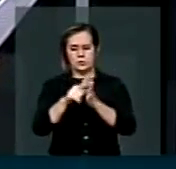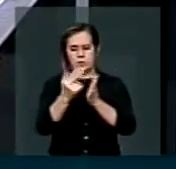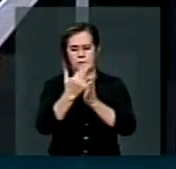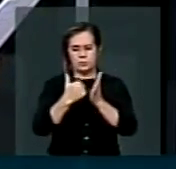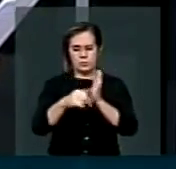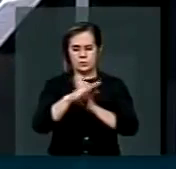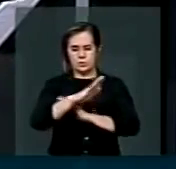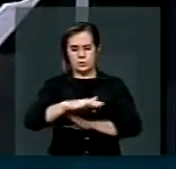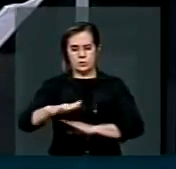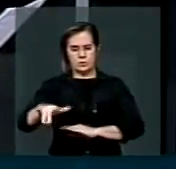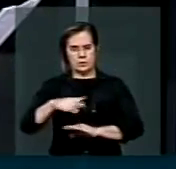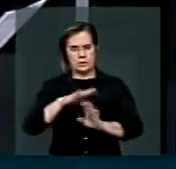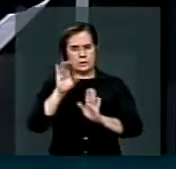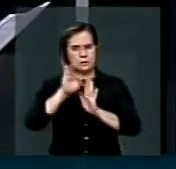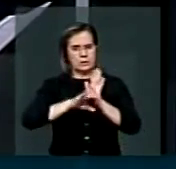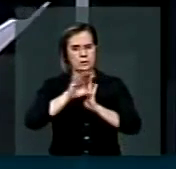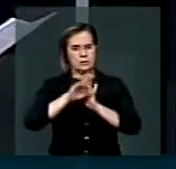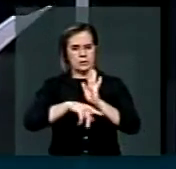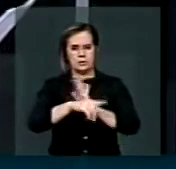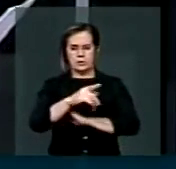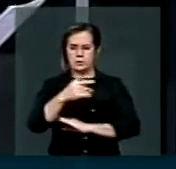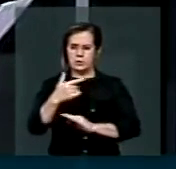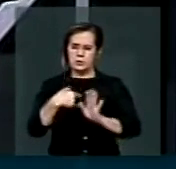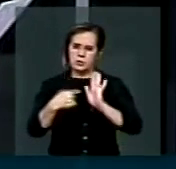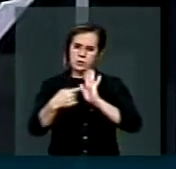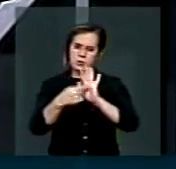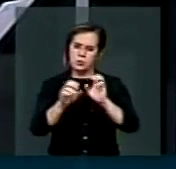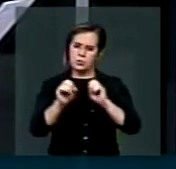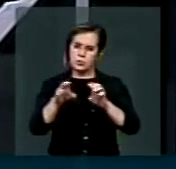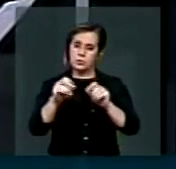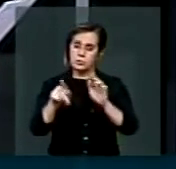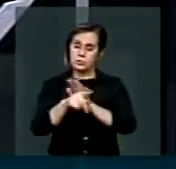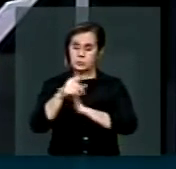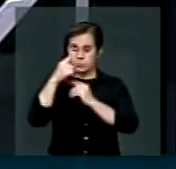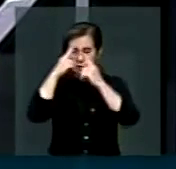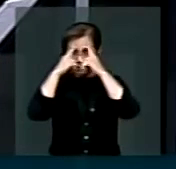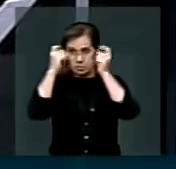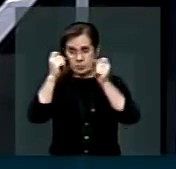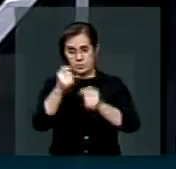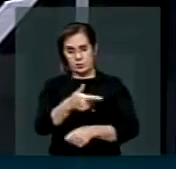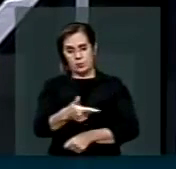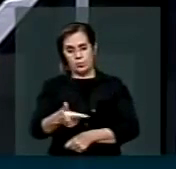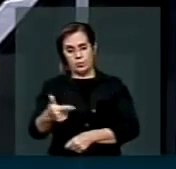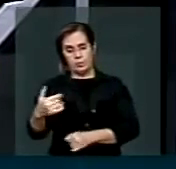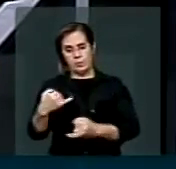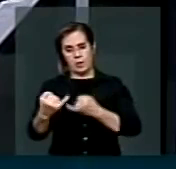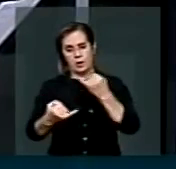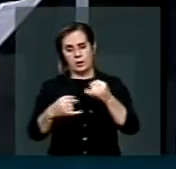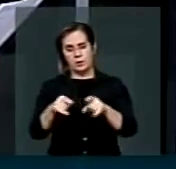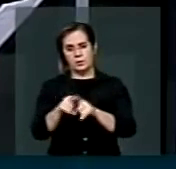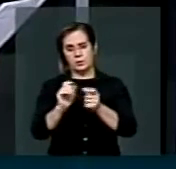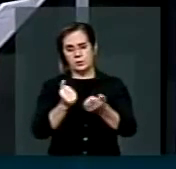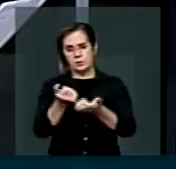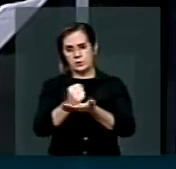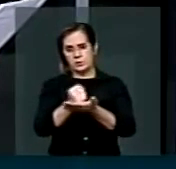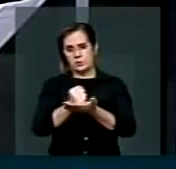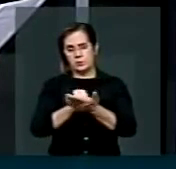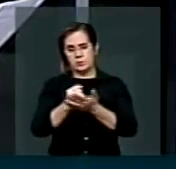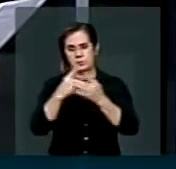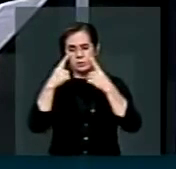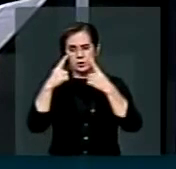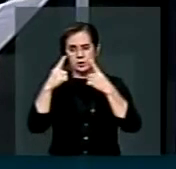Existe um currículo oculto que educa para a violência. As armas de brinquedo, assim como os jogos eletrônicos